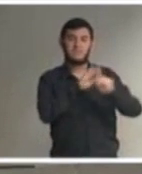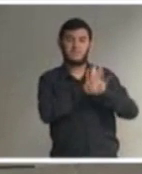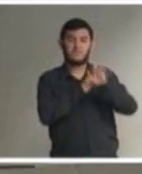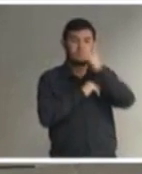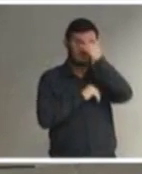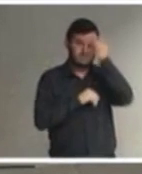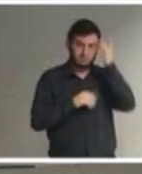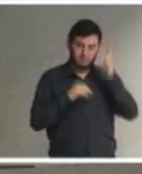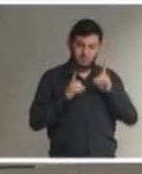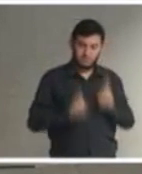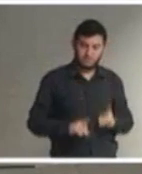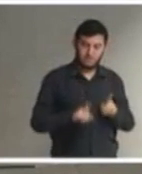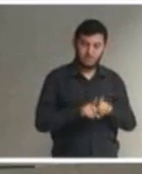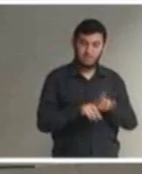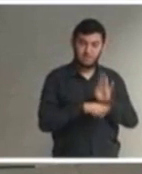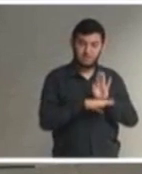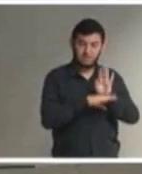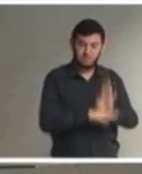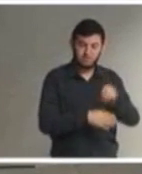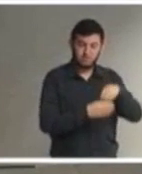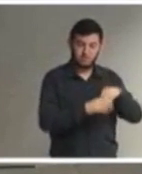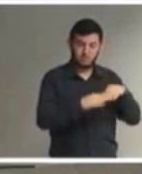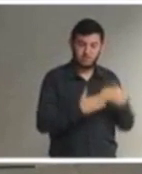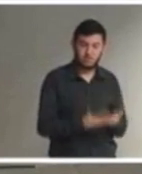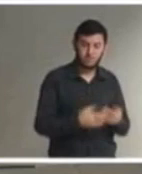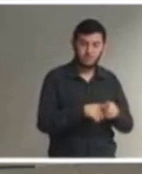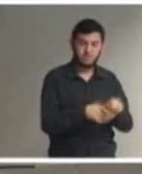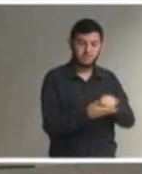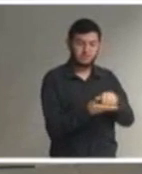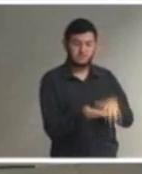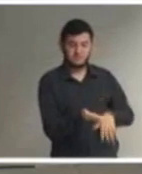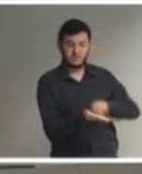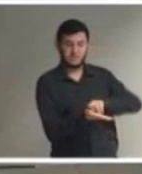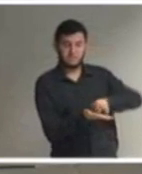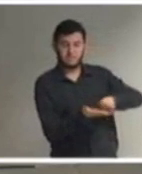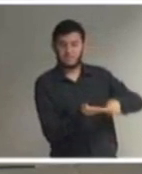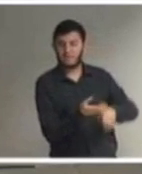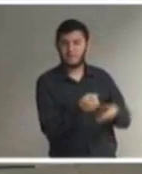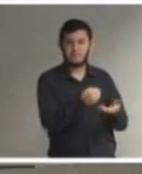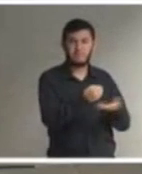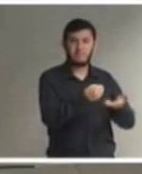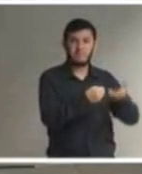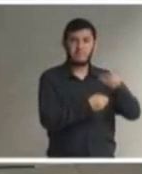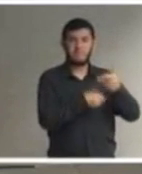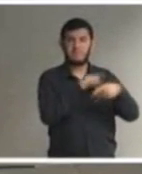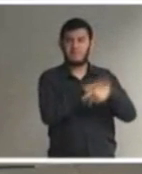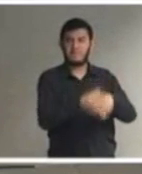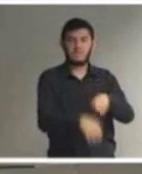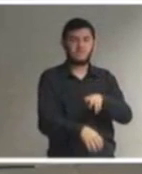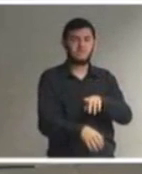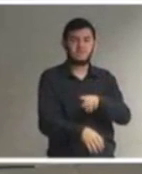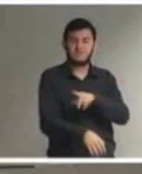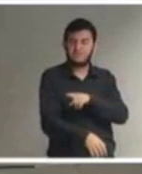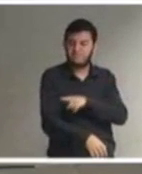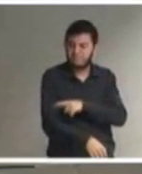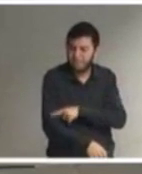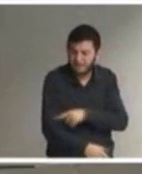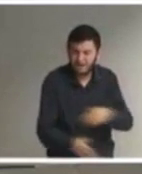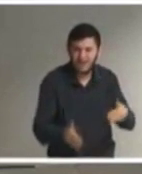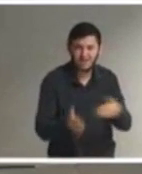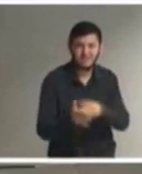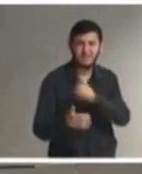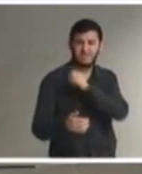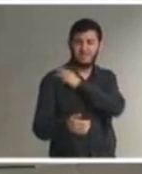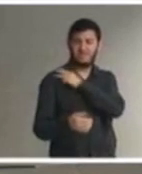escolares nas quais se fizer necessário em todos os níveis e modalidades de ensino em instituições públicas e privadas